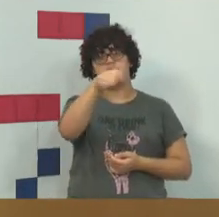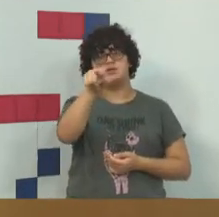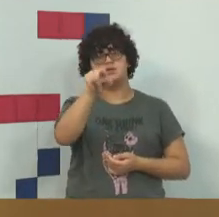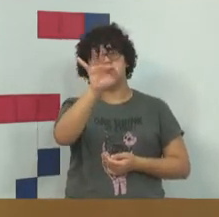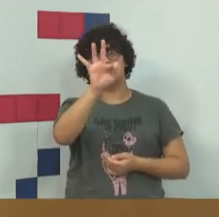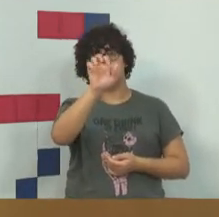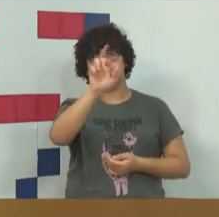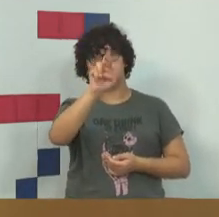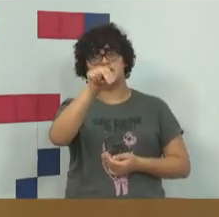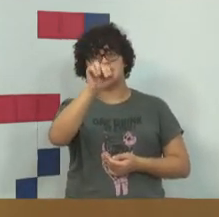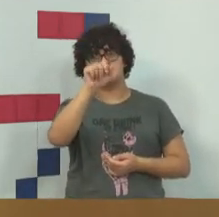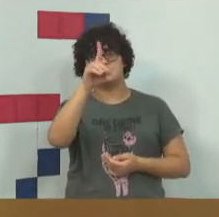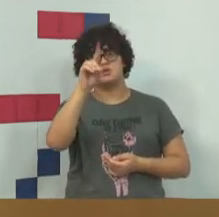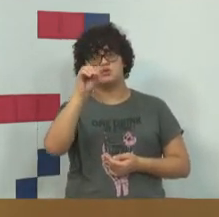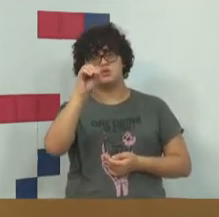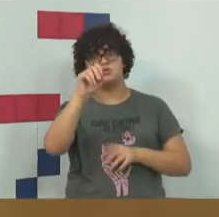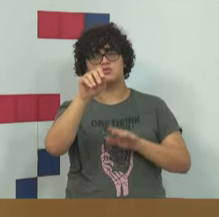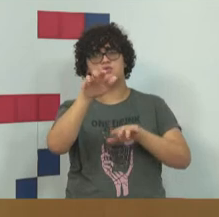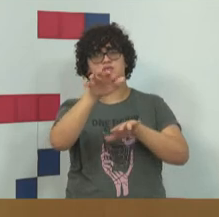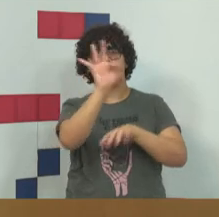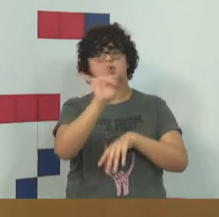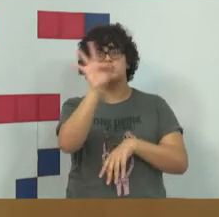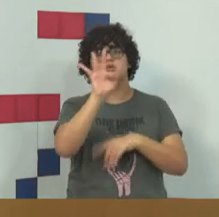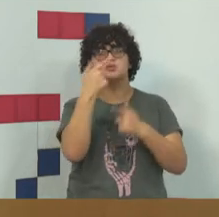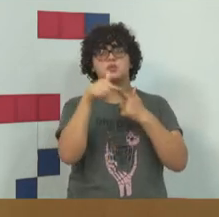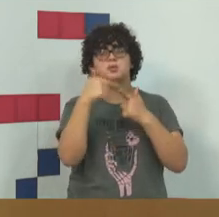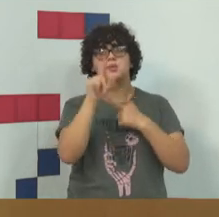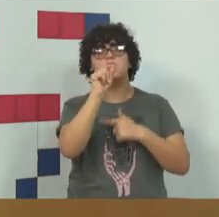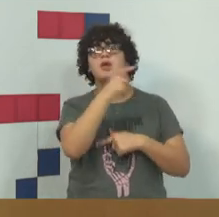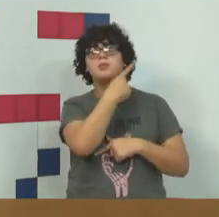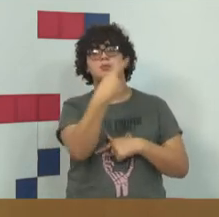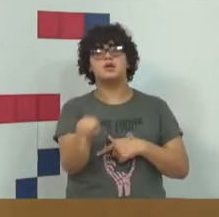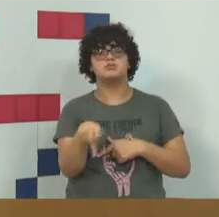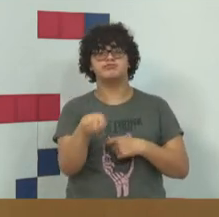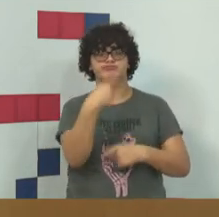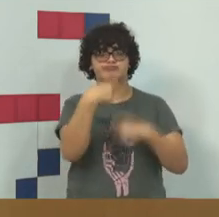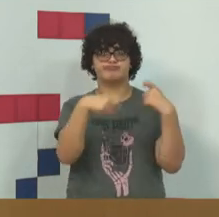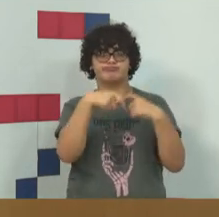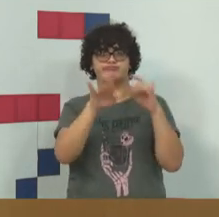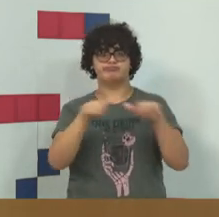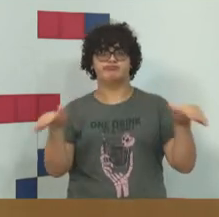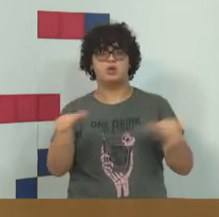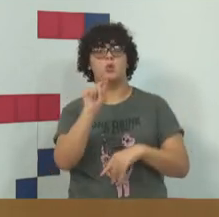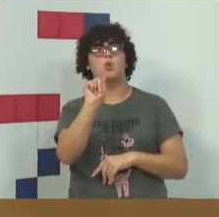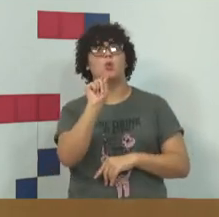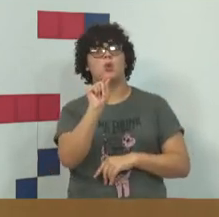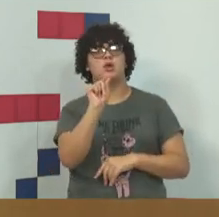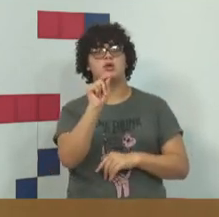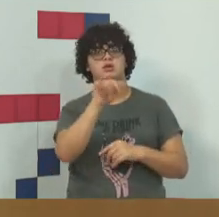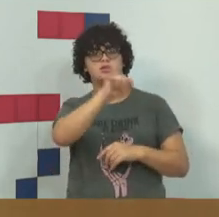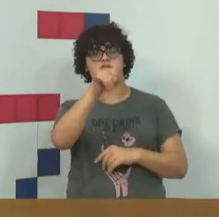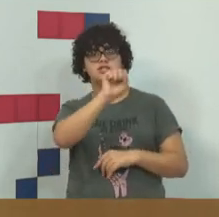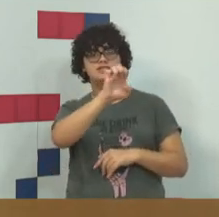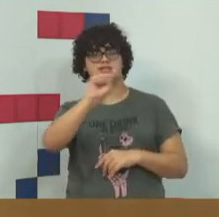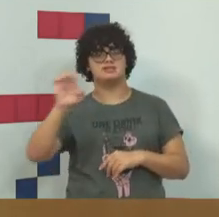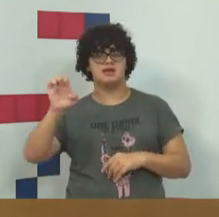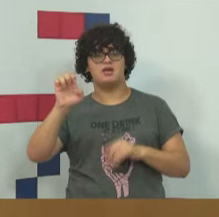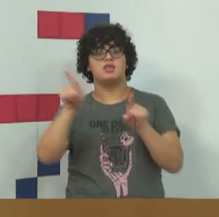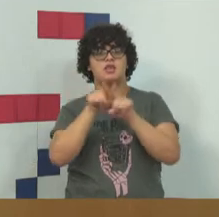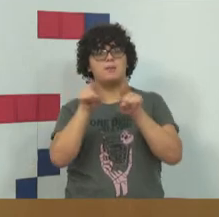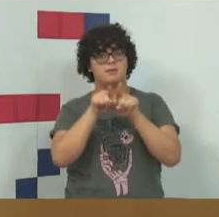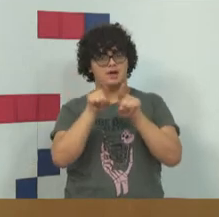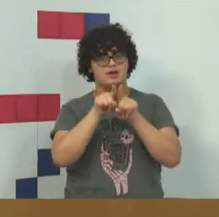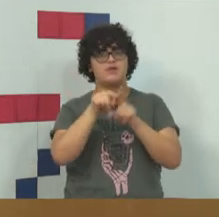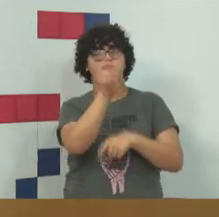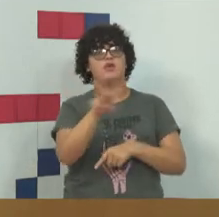eu não notei a unidade, ele fala do problema da pedofilia e o Gessé de Barros da Vergueiro também